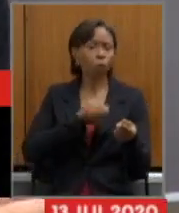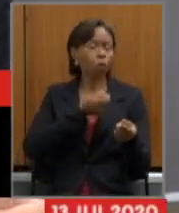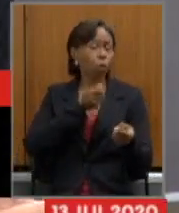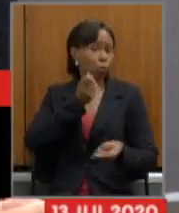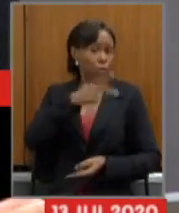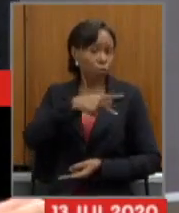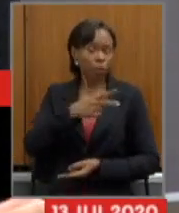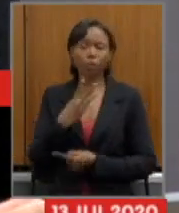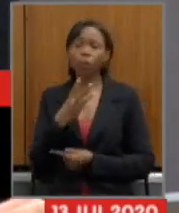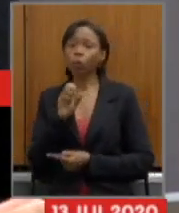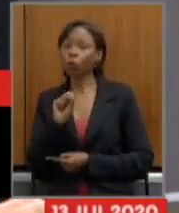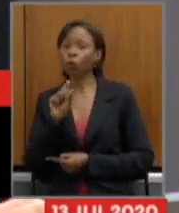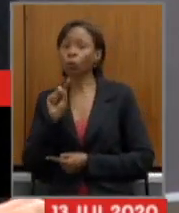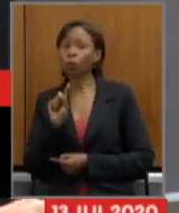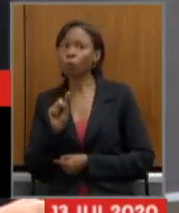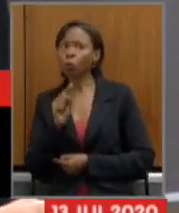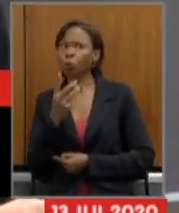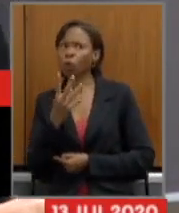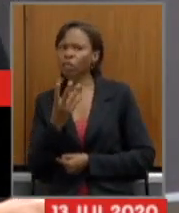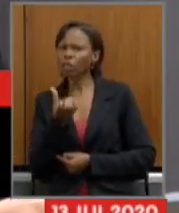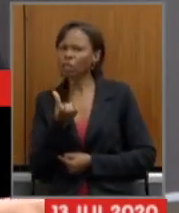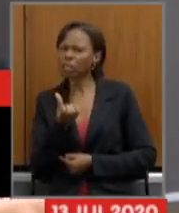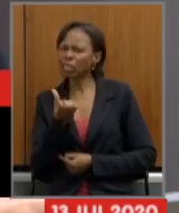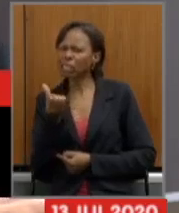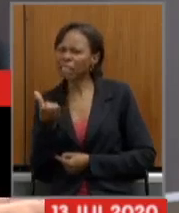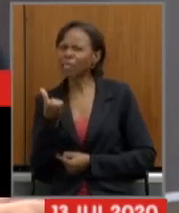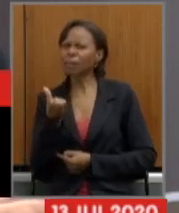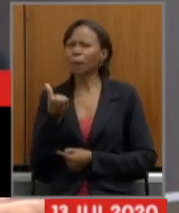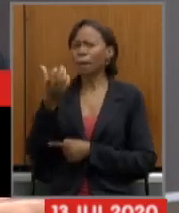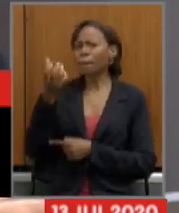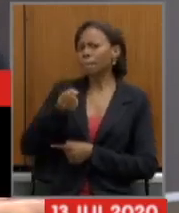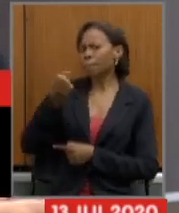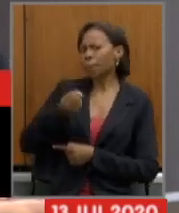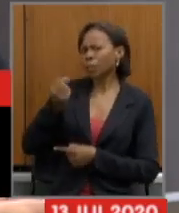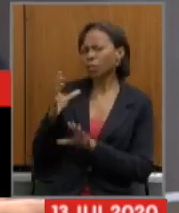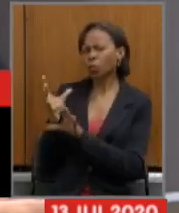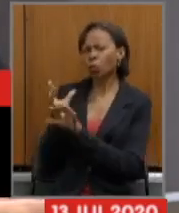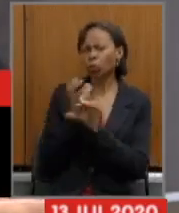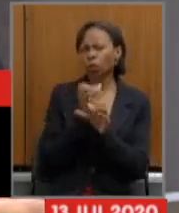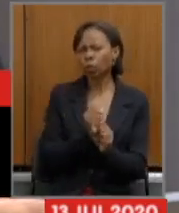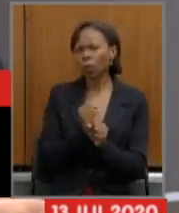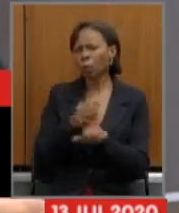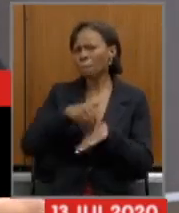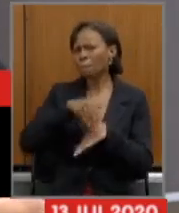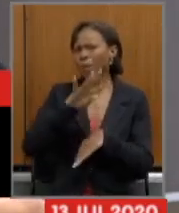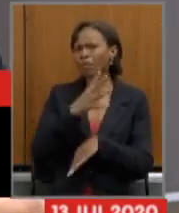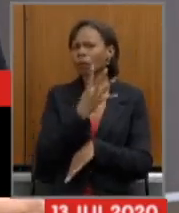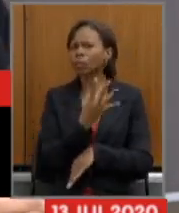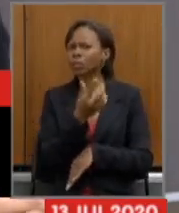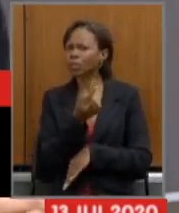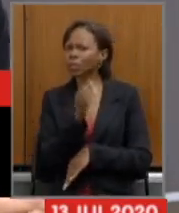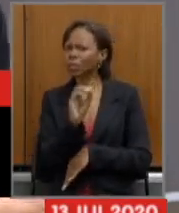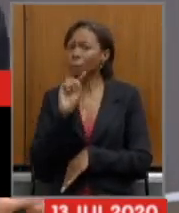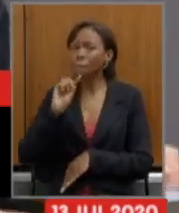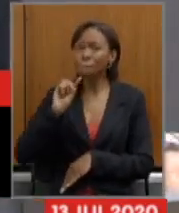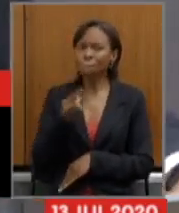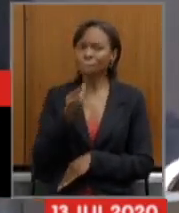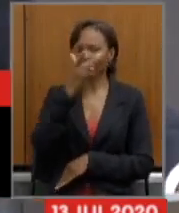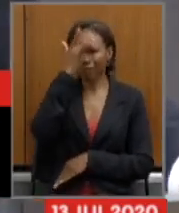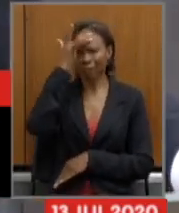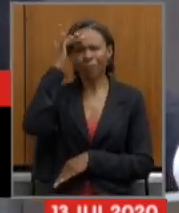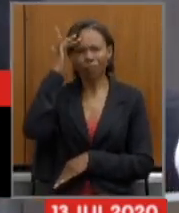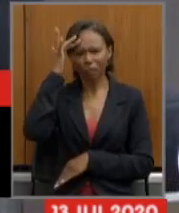38.476 pensionistas, performando um total de mais de 470 mil pessoas.